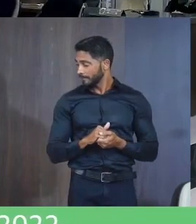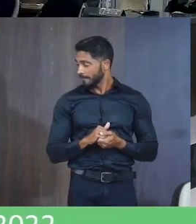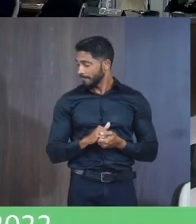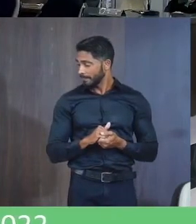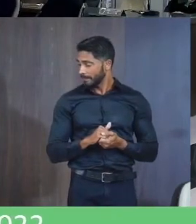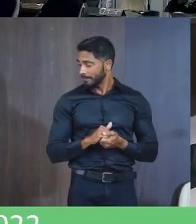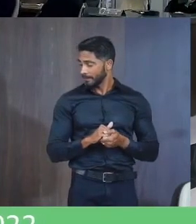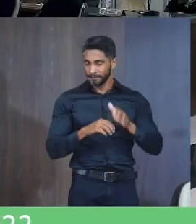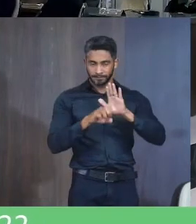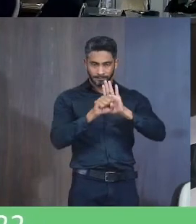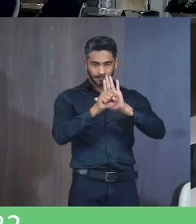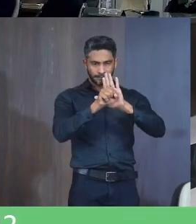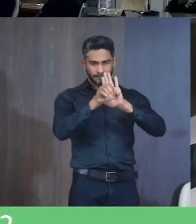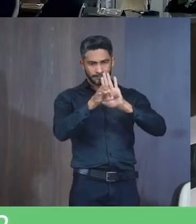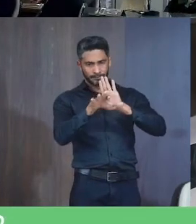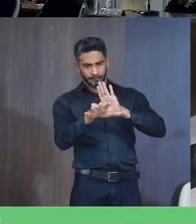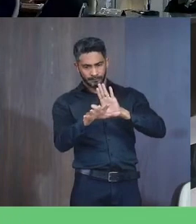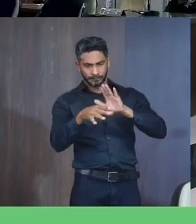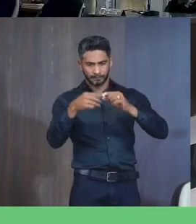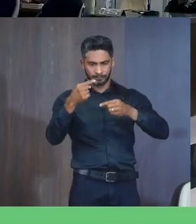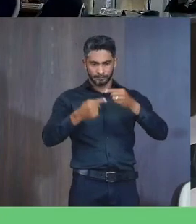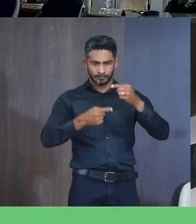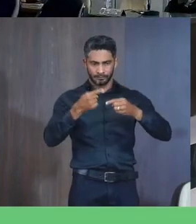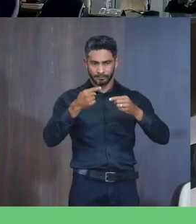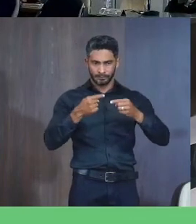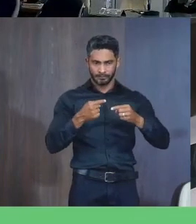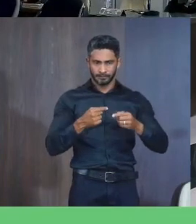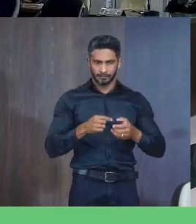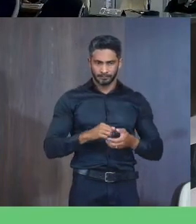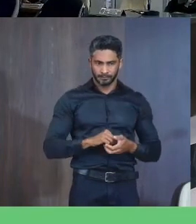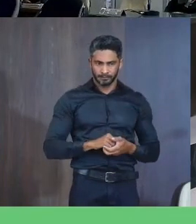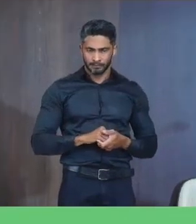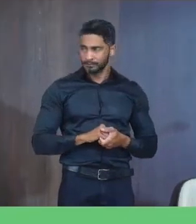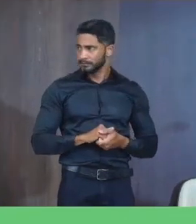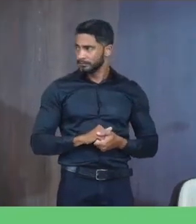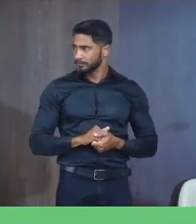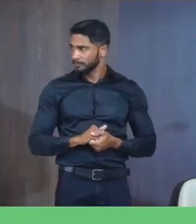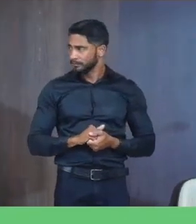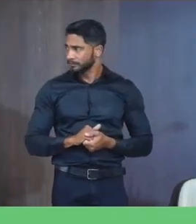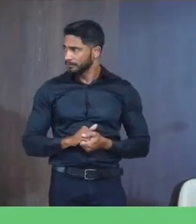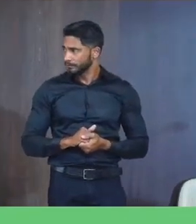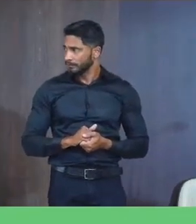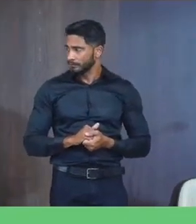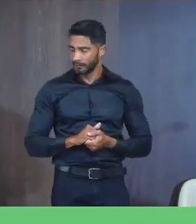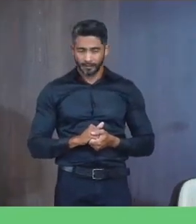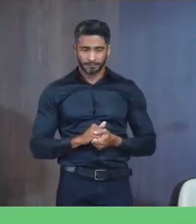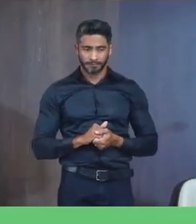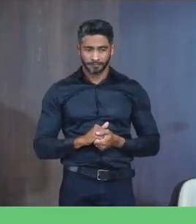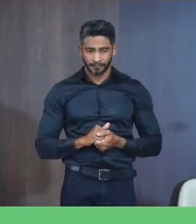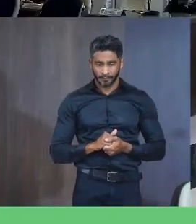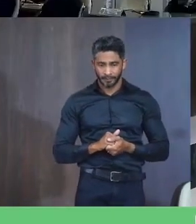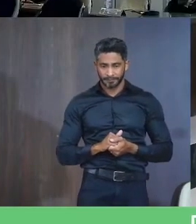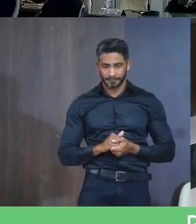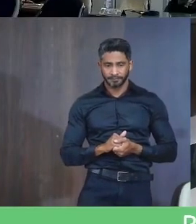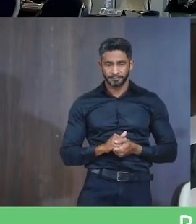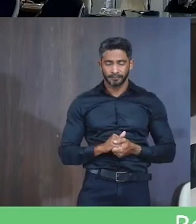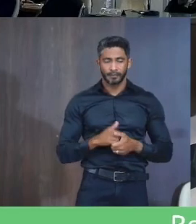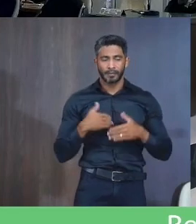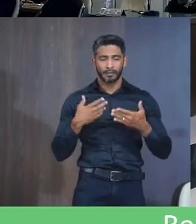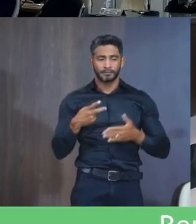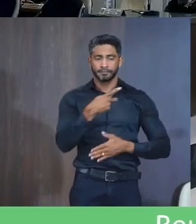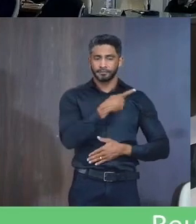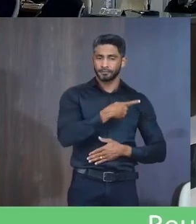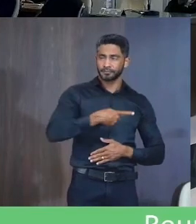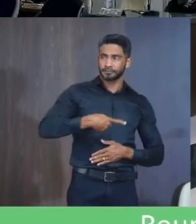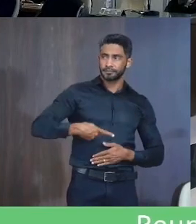As indicações As Necessidades Estão em discussão Pronto Senhora Presidente A palavra está Com o vereador Valdeiro Senhora Presidente